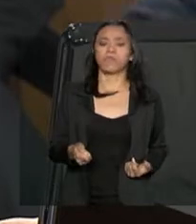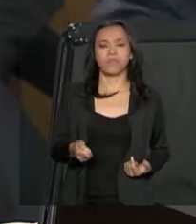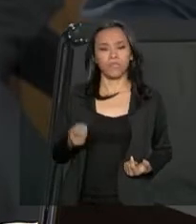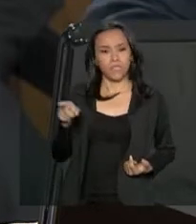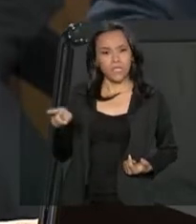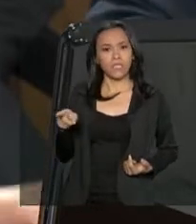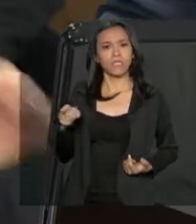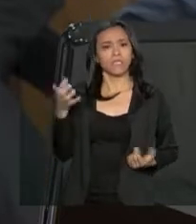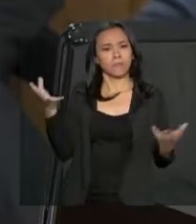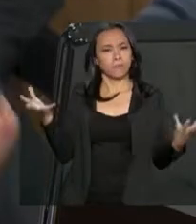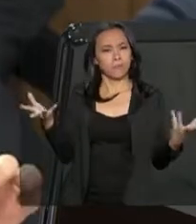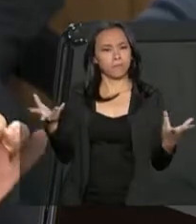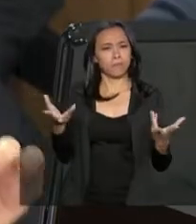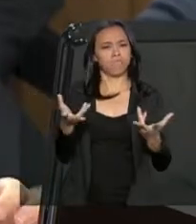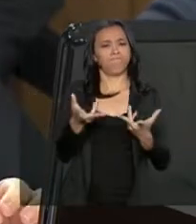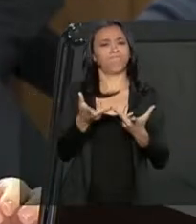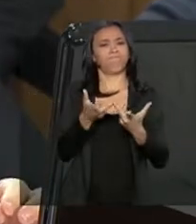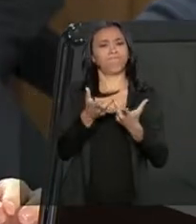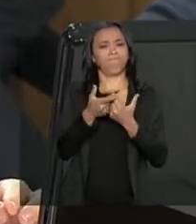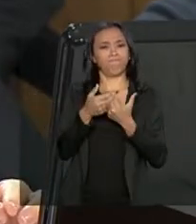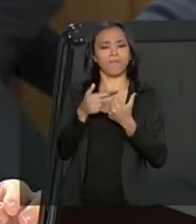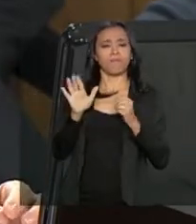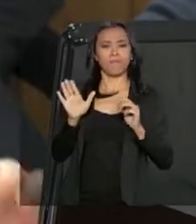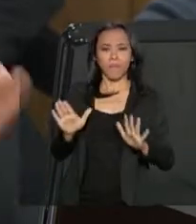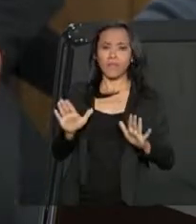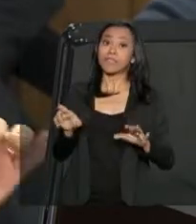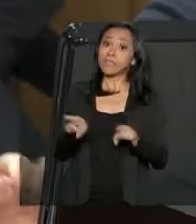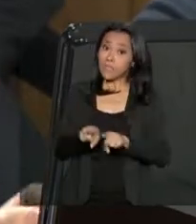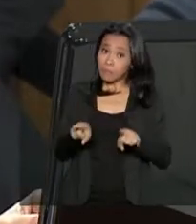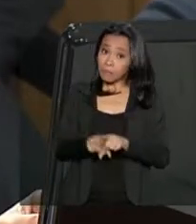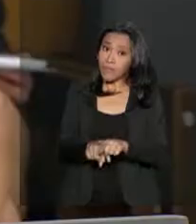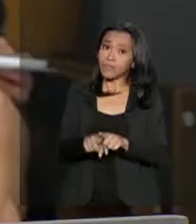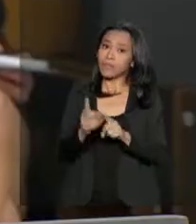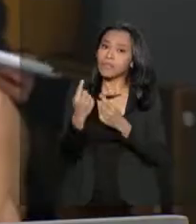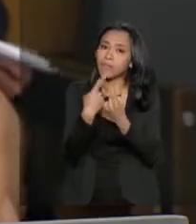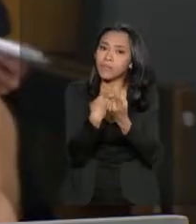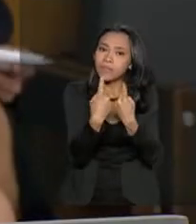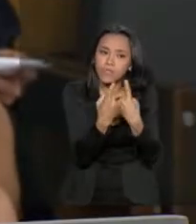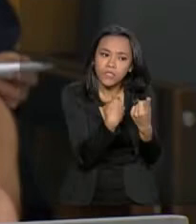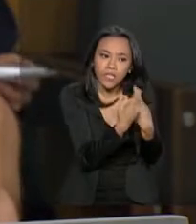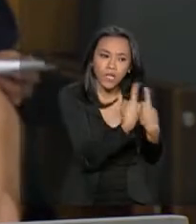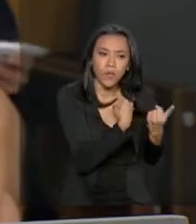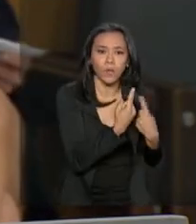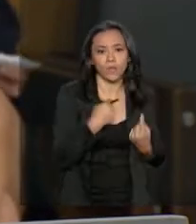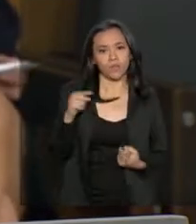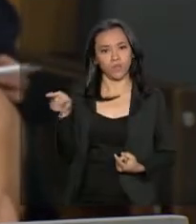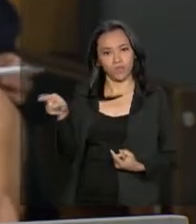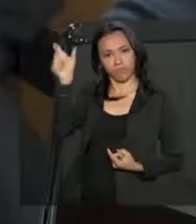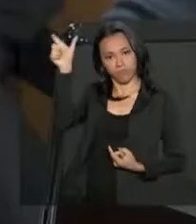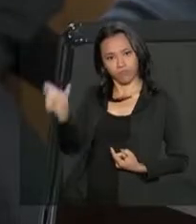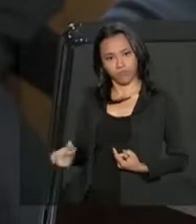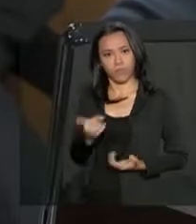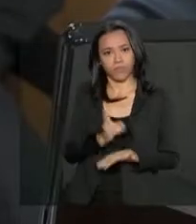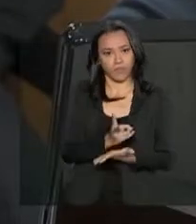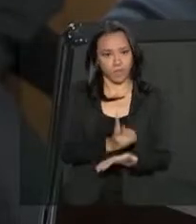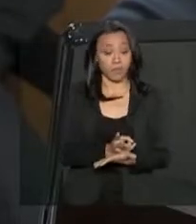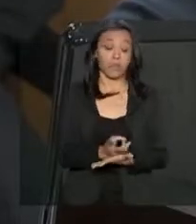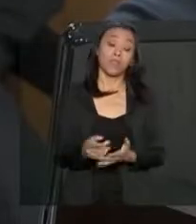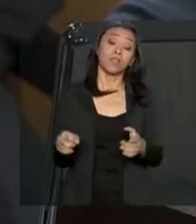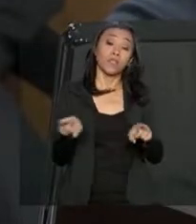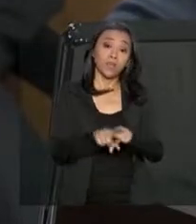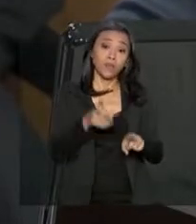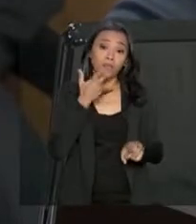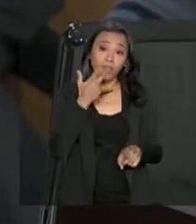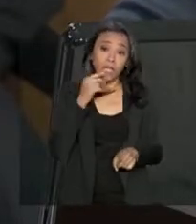modo preciso, mas acima de tudo, de modo dialogante. Não posso deixar de registrar também que o